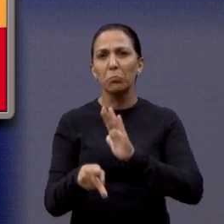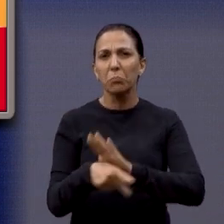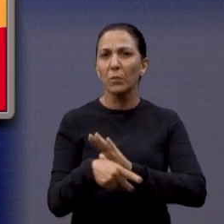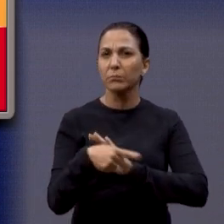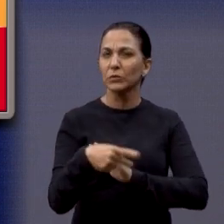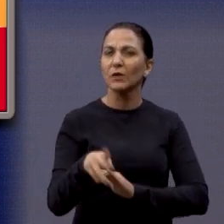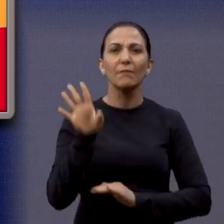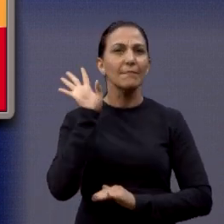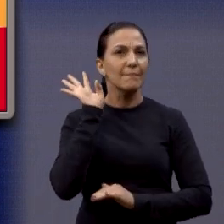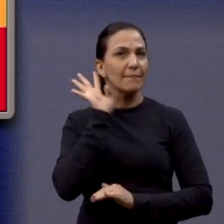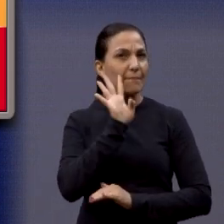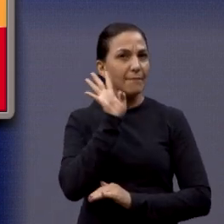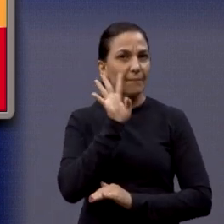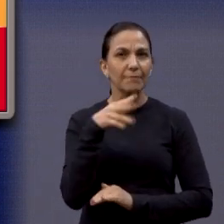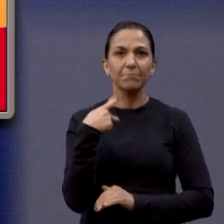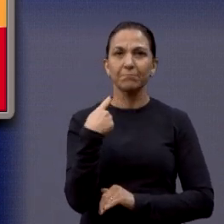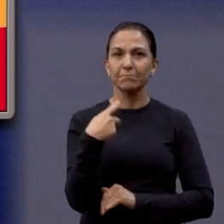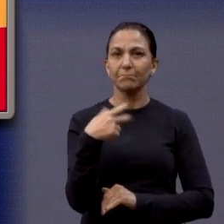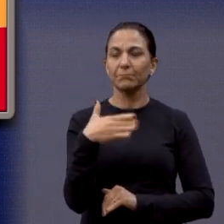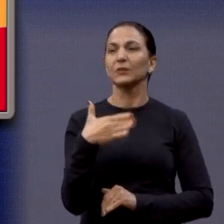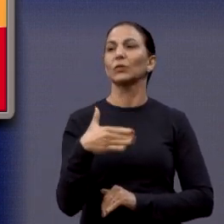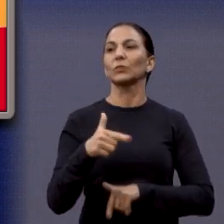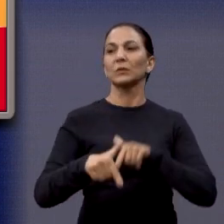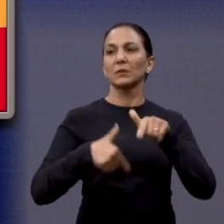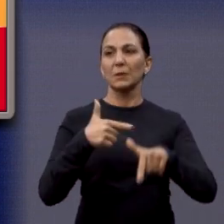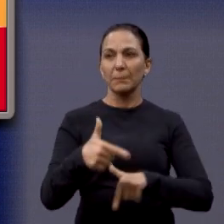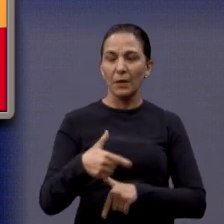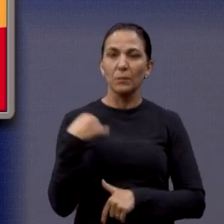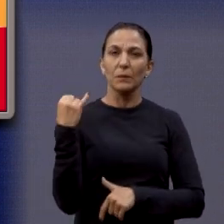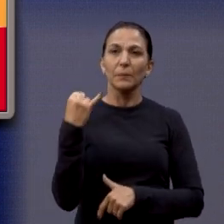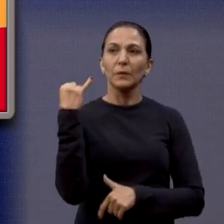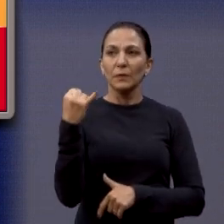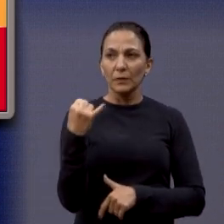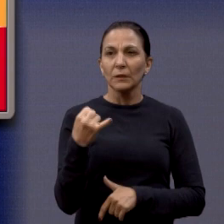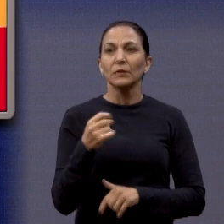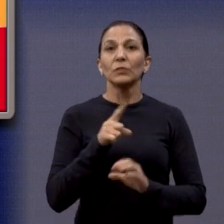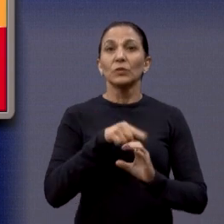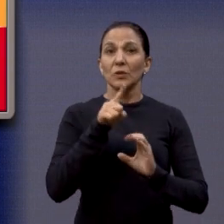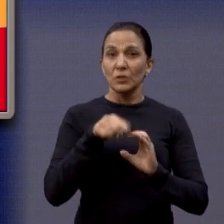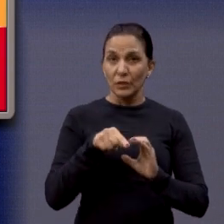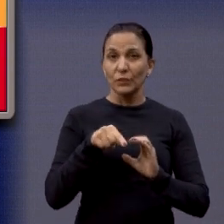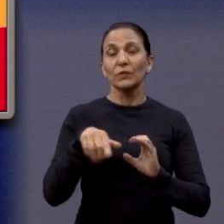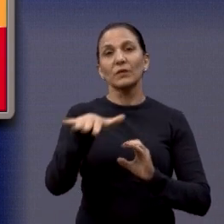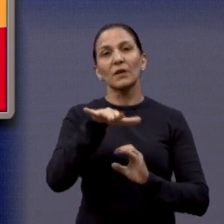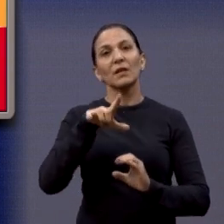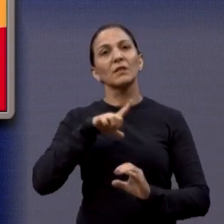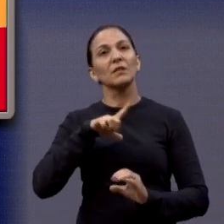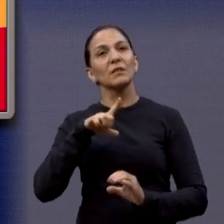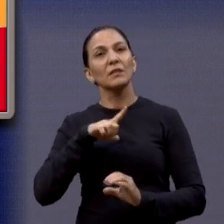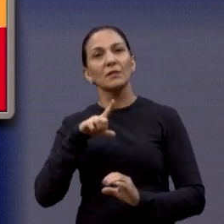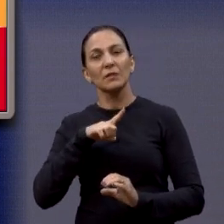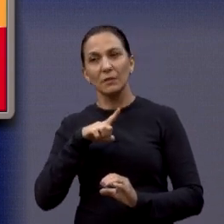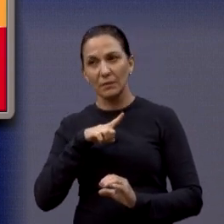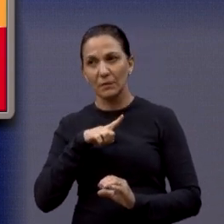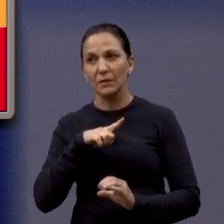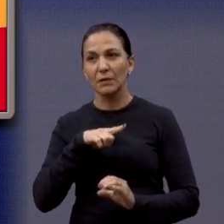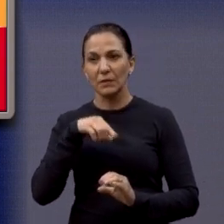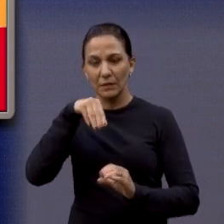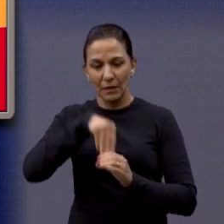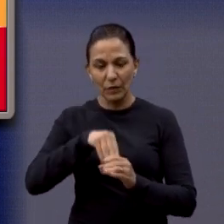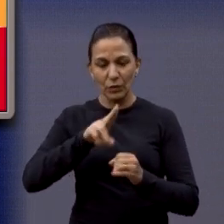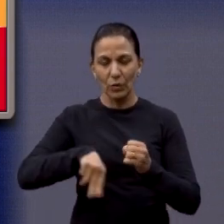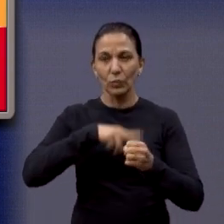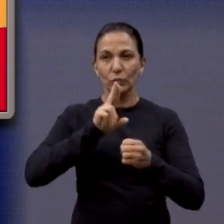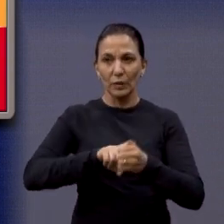muito legal, muito importante, que desenvolve um trabalho muito importante, científico, dentro da farmácia da Unesp. E aí